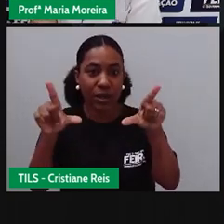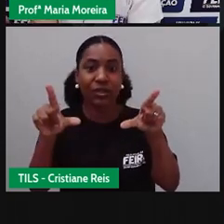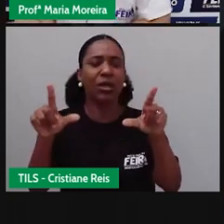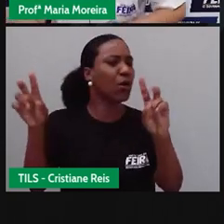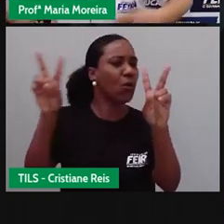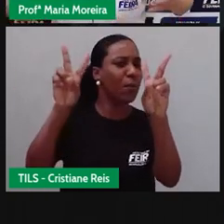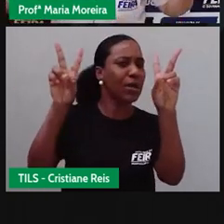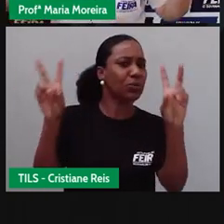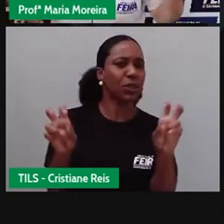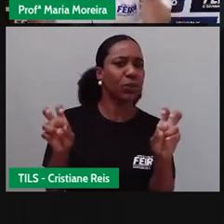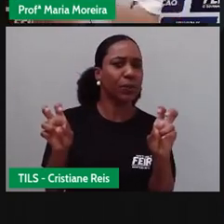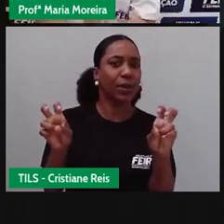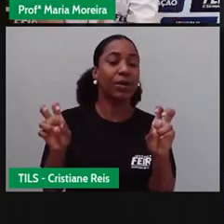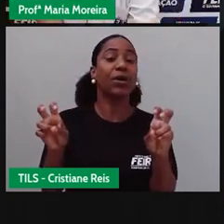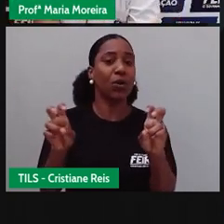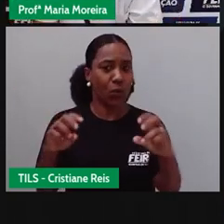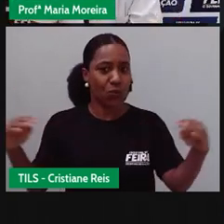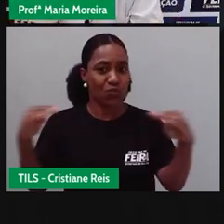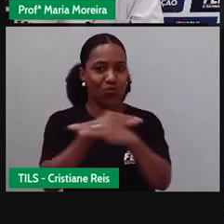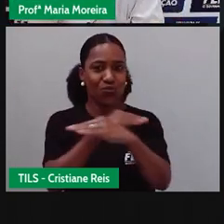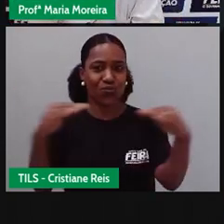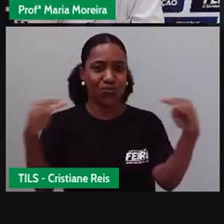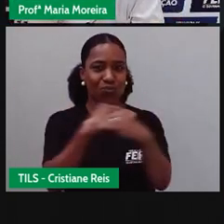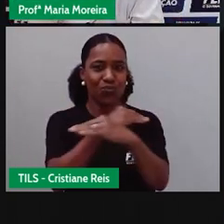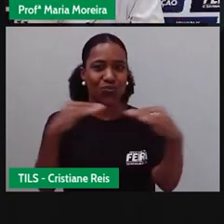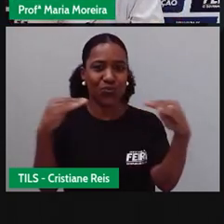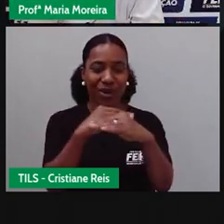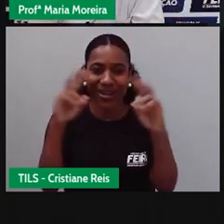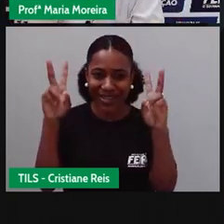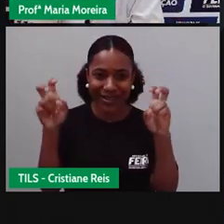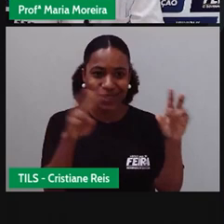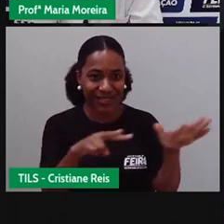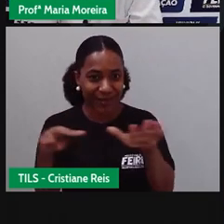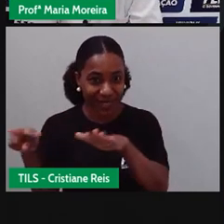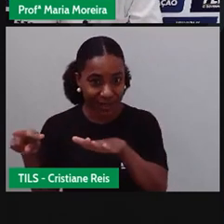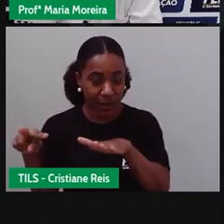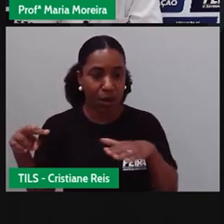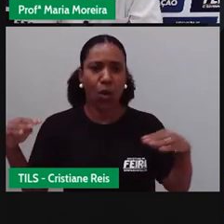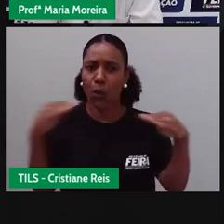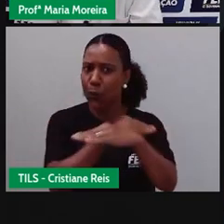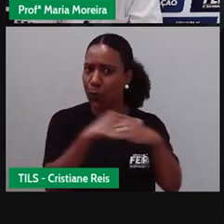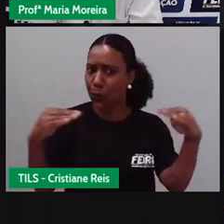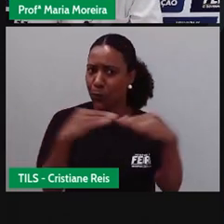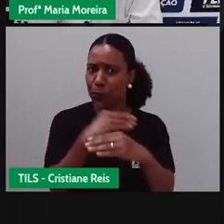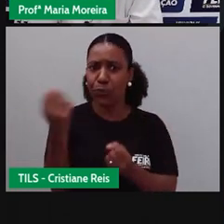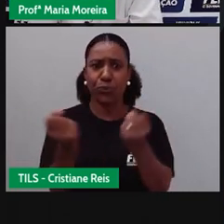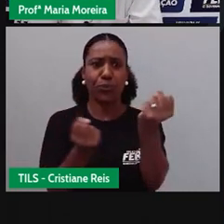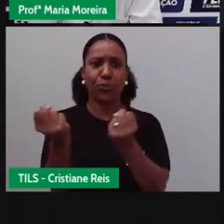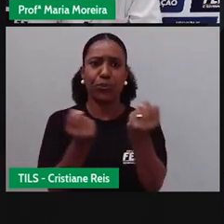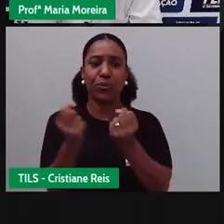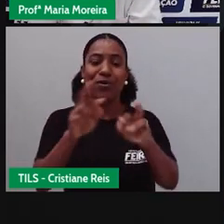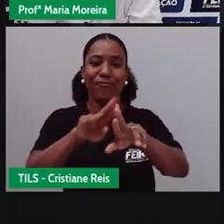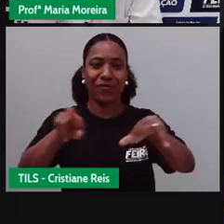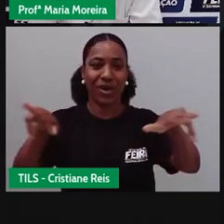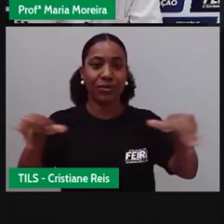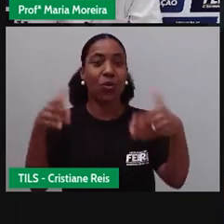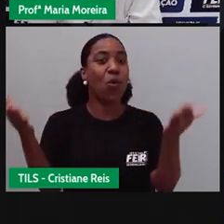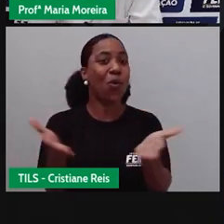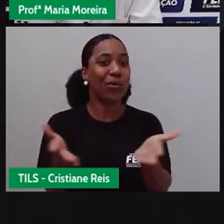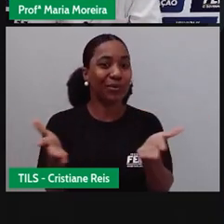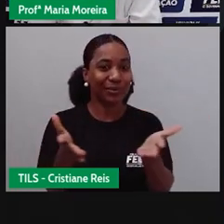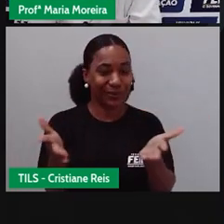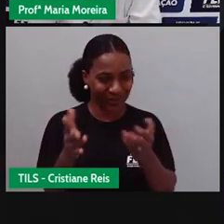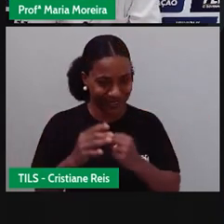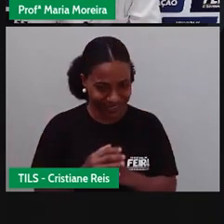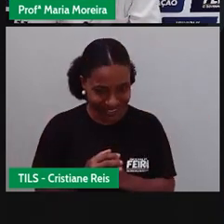continuar aí com a nossa temática da semana. Aula de número 120, hoje, dia 8 do mês 7.